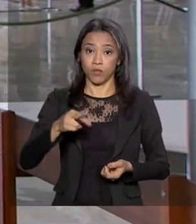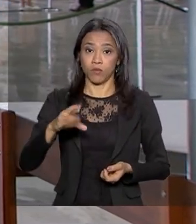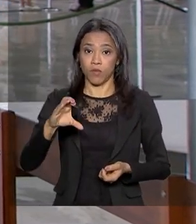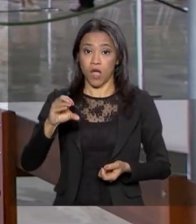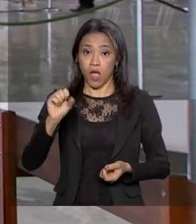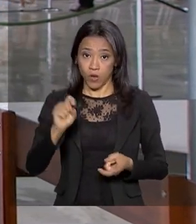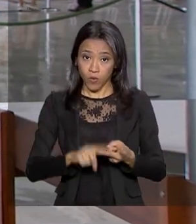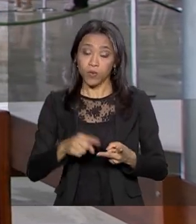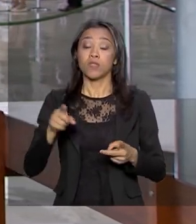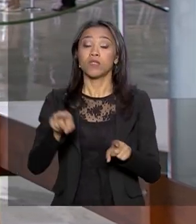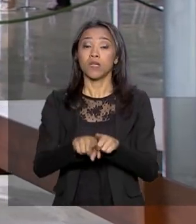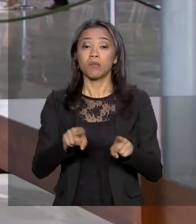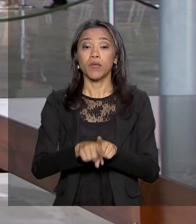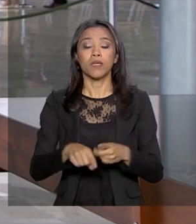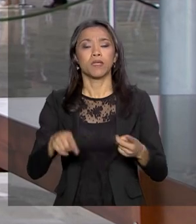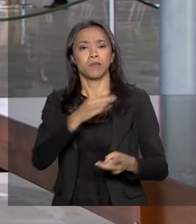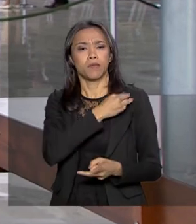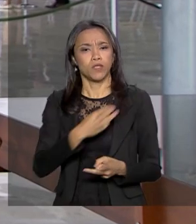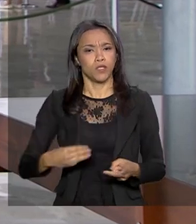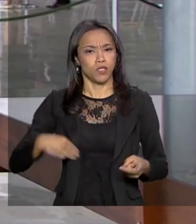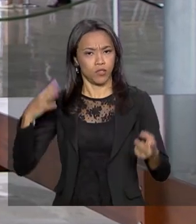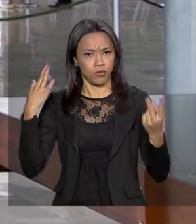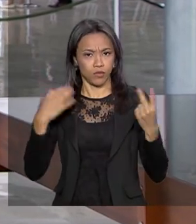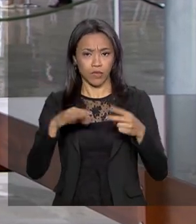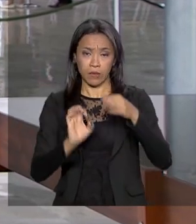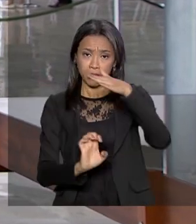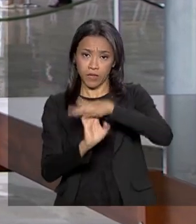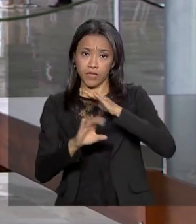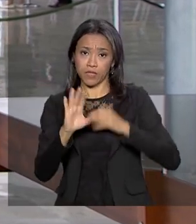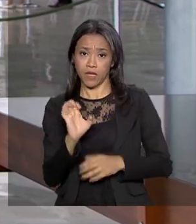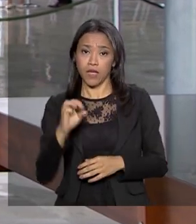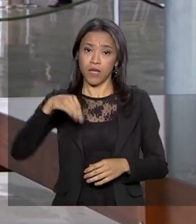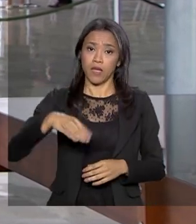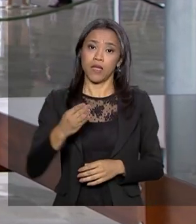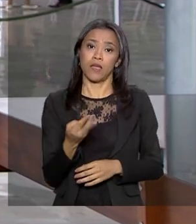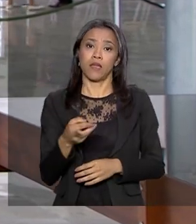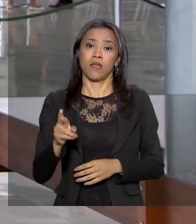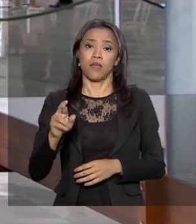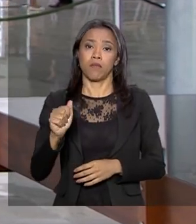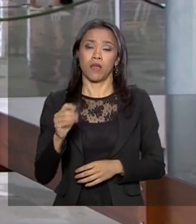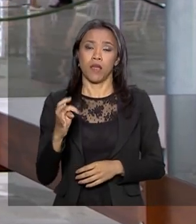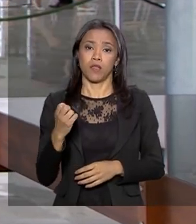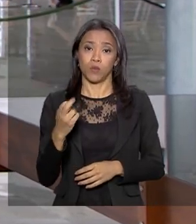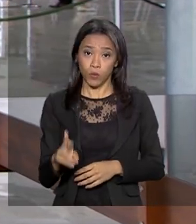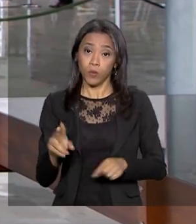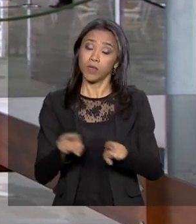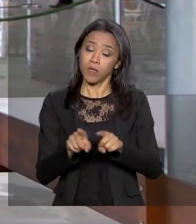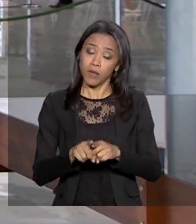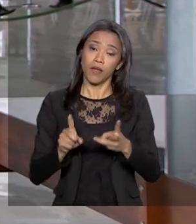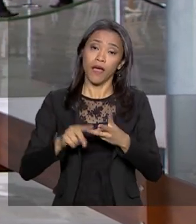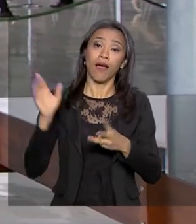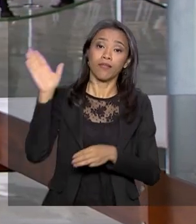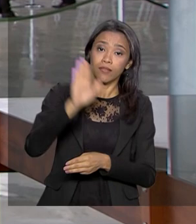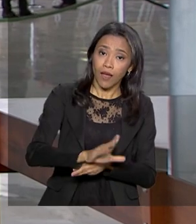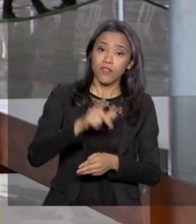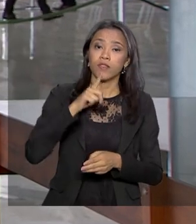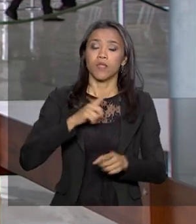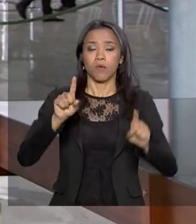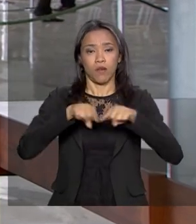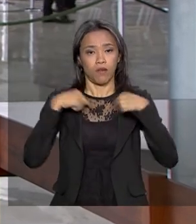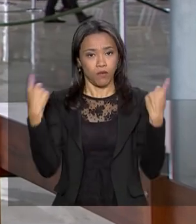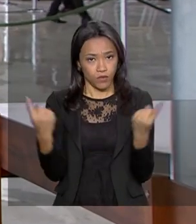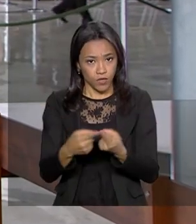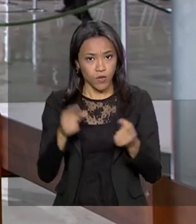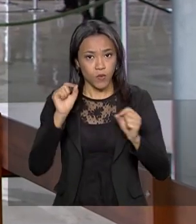ministro do TCU e, por último, no fim do dia, no fim da tarde, uma outra cerimônia em que o governo vai lançar o projeto